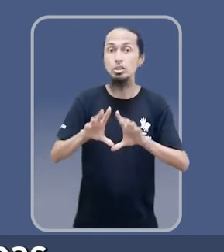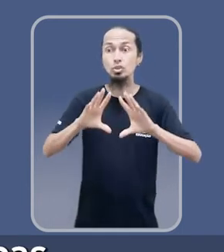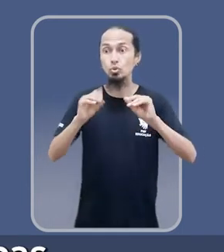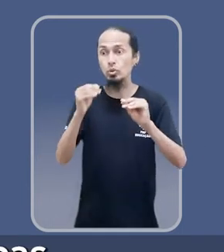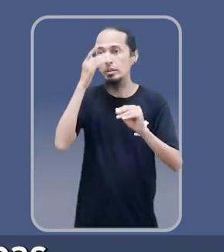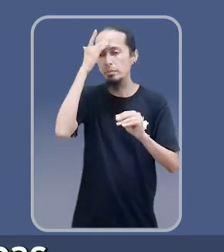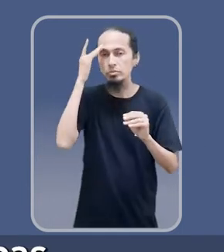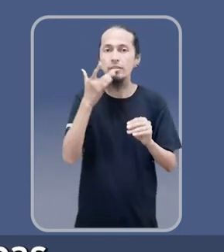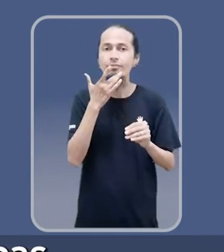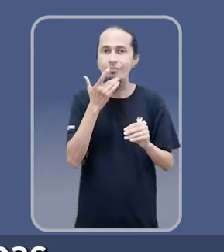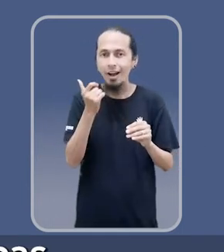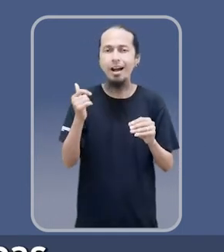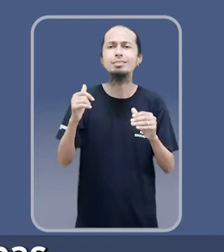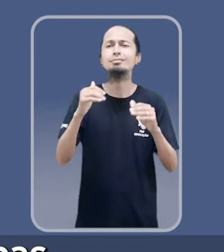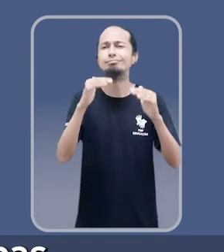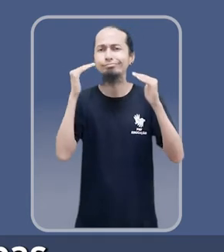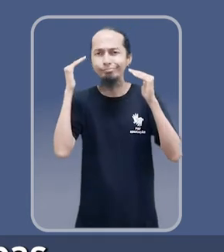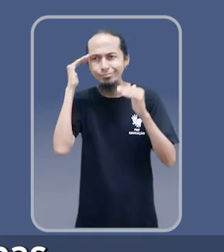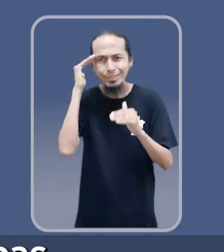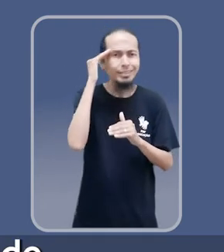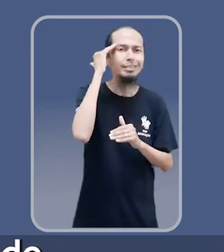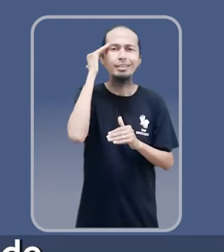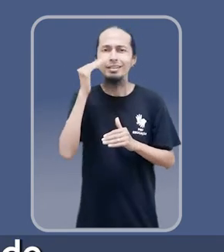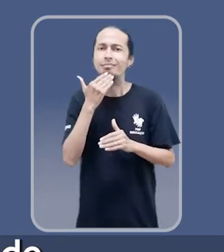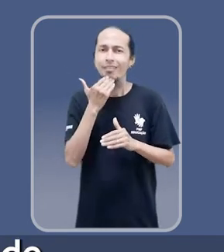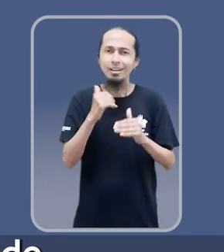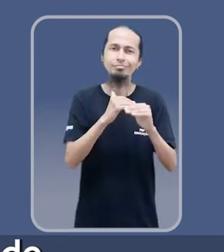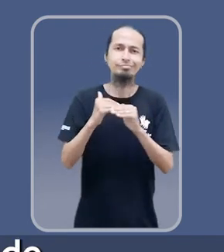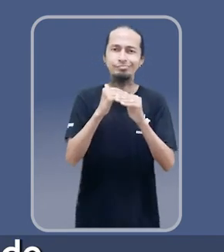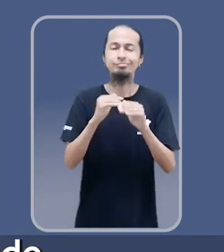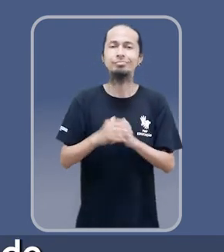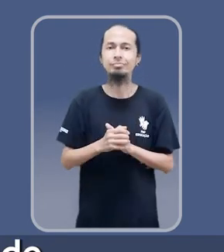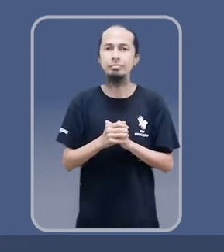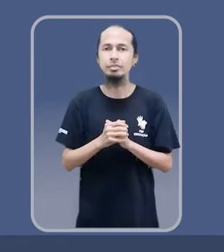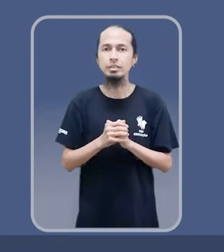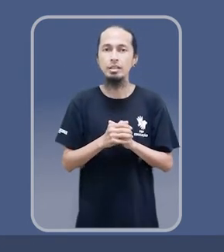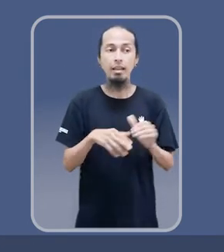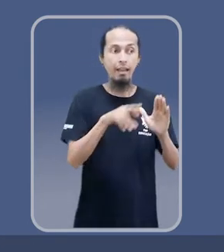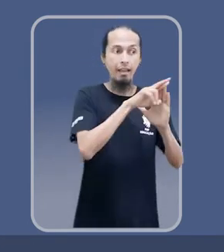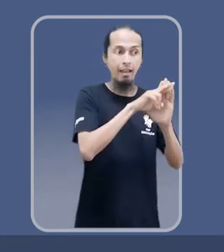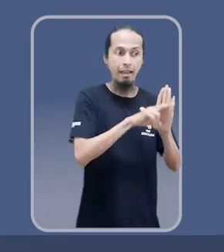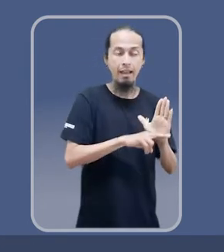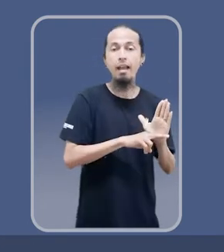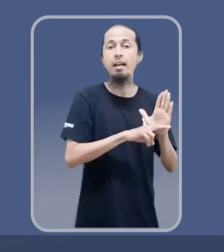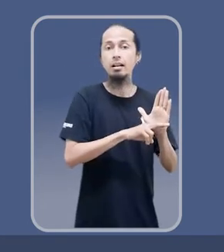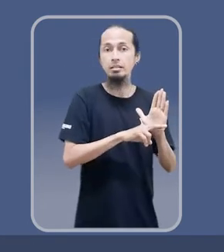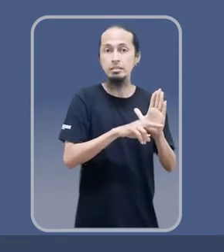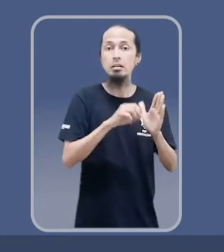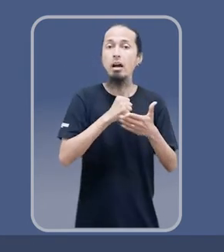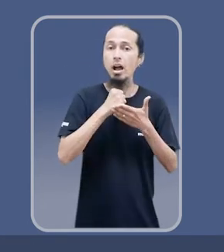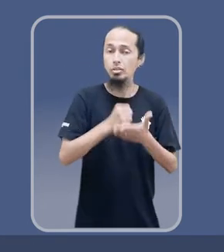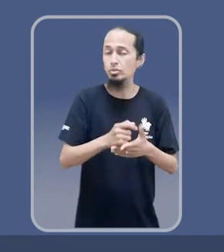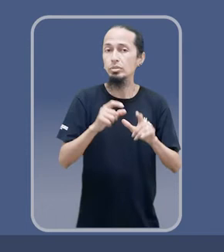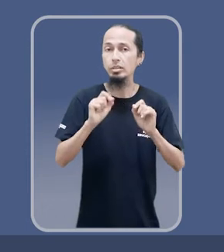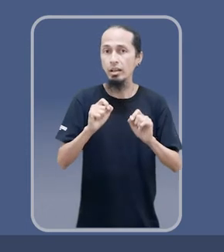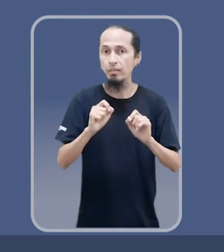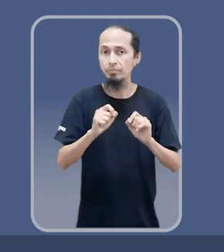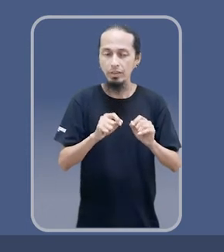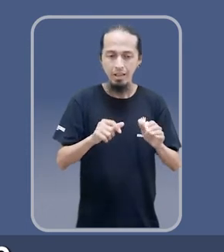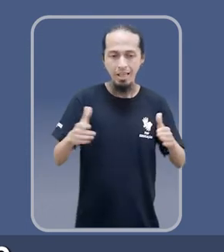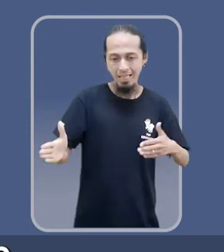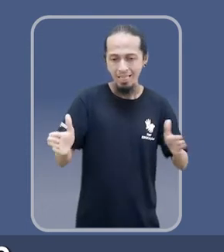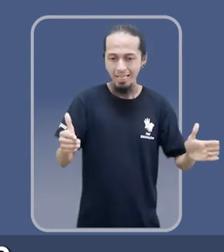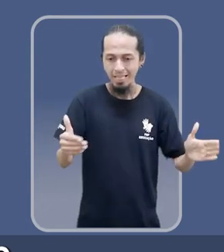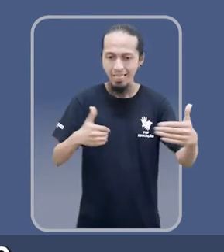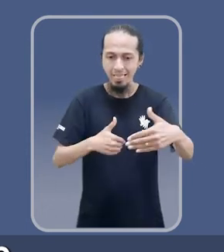de como são interpretados os mapas. Esse conjunto de regras, ele pode, por exemplo, dar mais clareza nos limites de zoneamento,